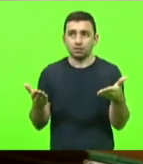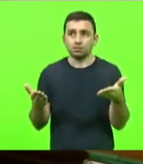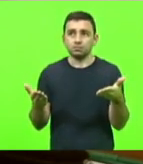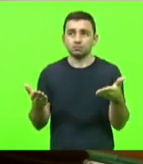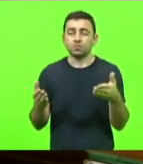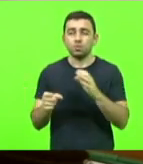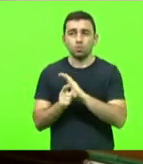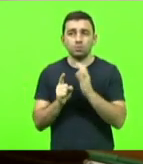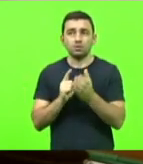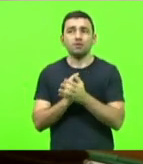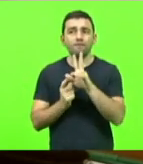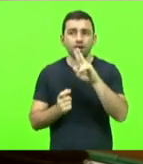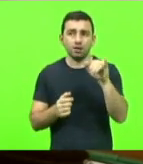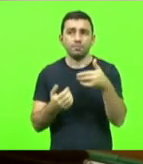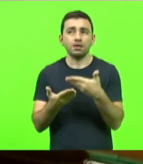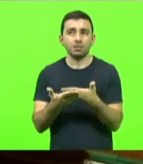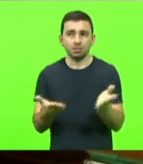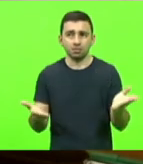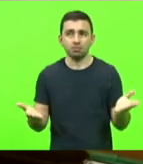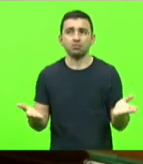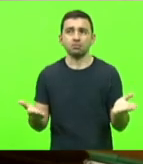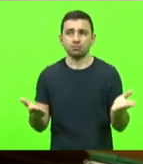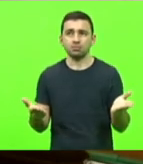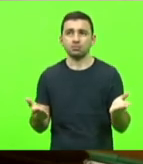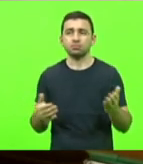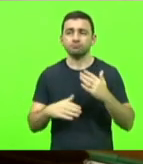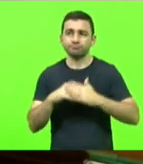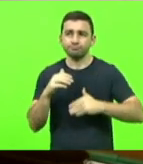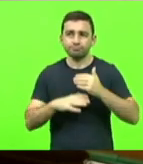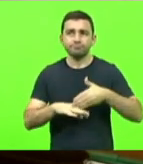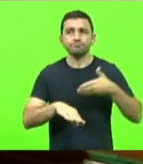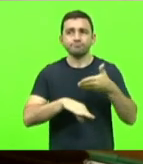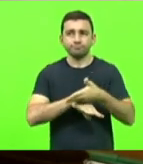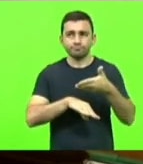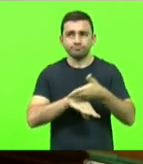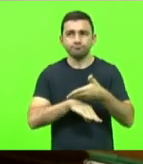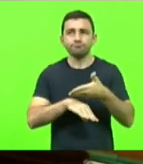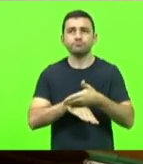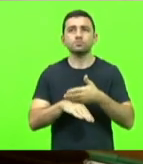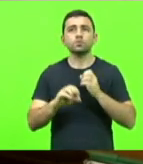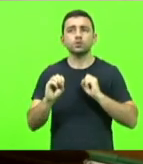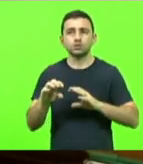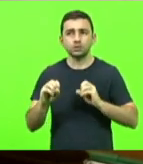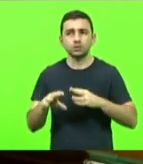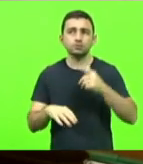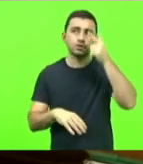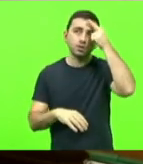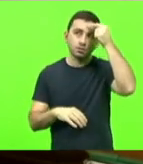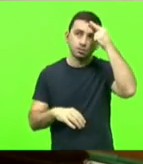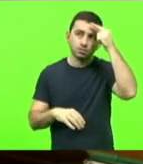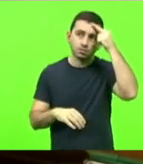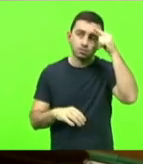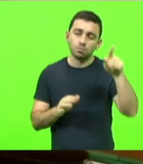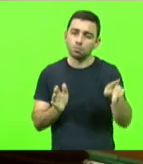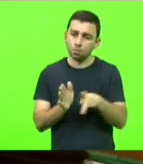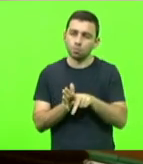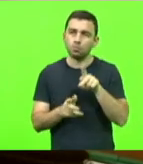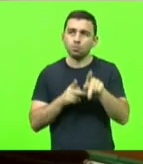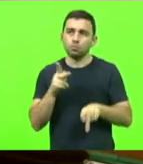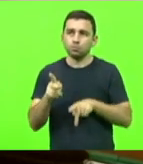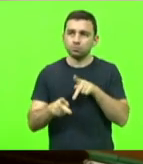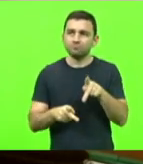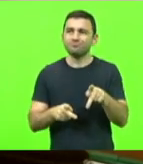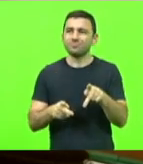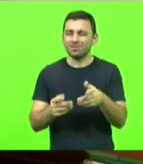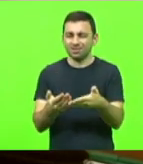um importante instrumento de acesso ao ensino superior da população mais